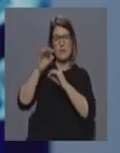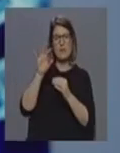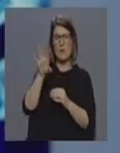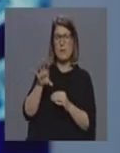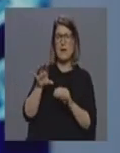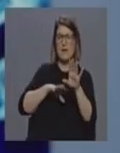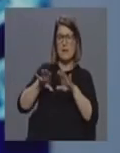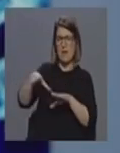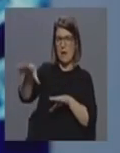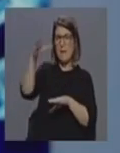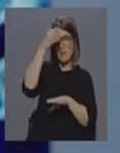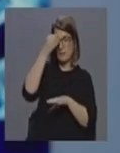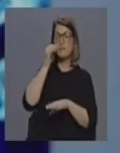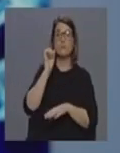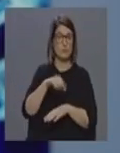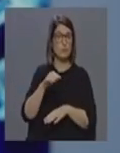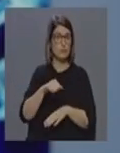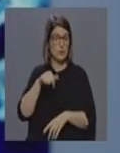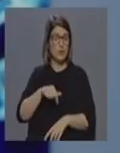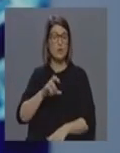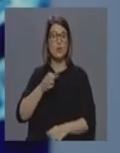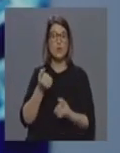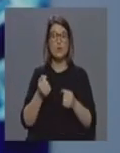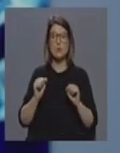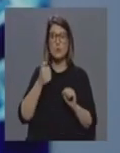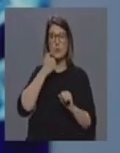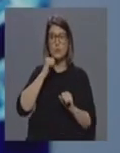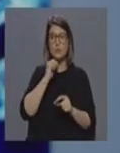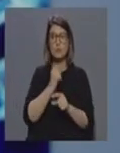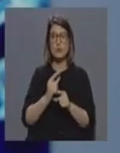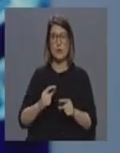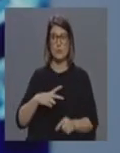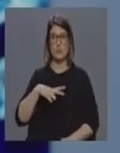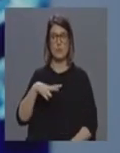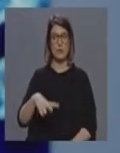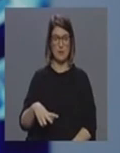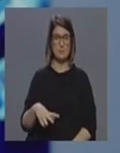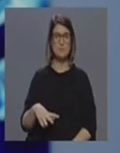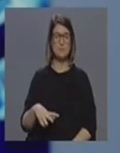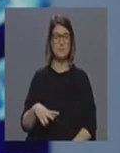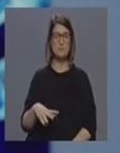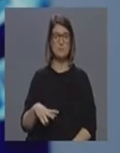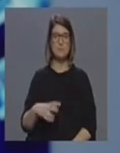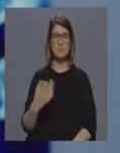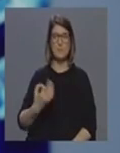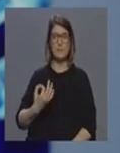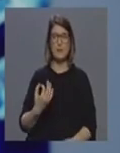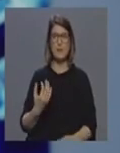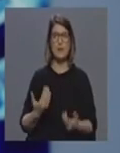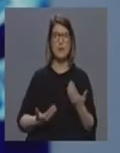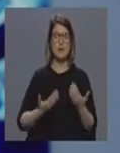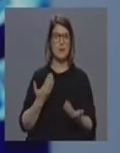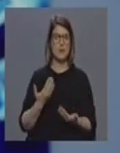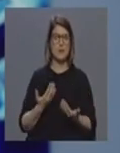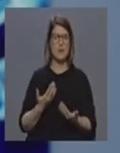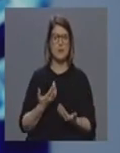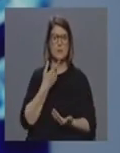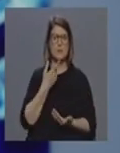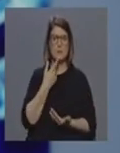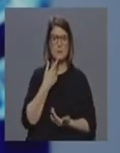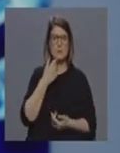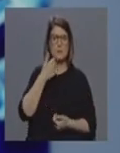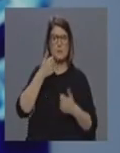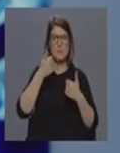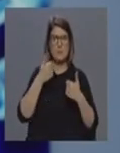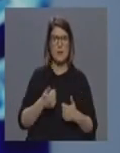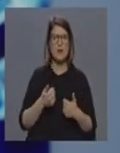até concreto a região autónoma dos Açores, não é? Ou seja, enquanto Portugal é perfeitamente comparável, e penso eu compreensível para todos os que